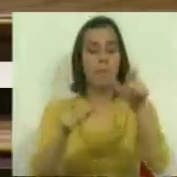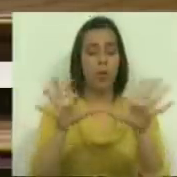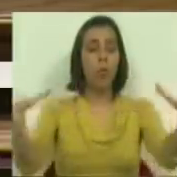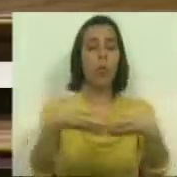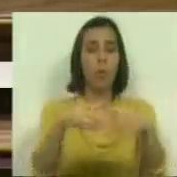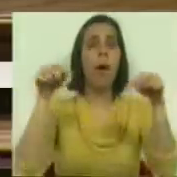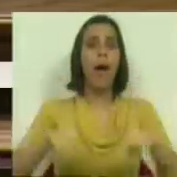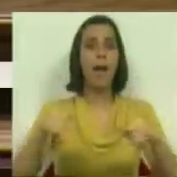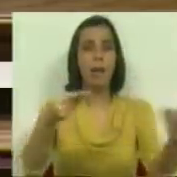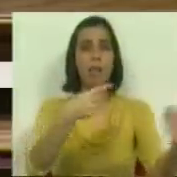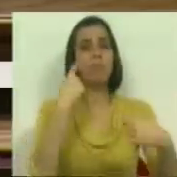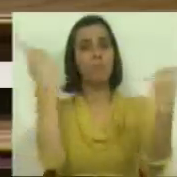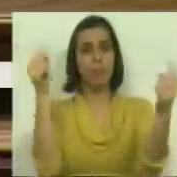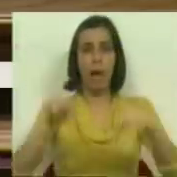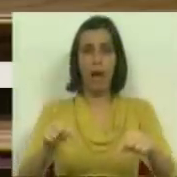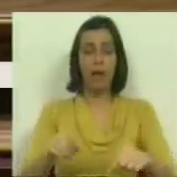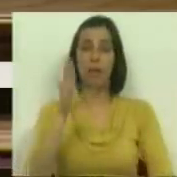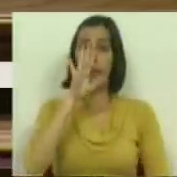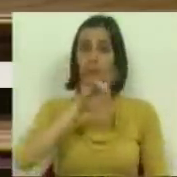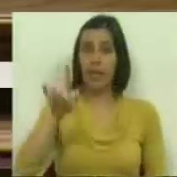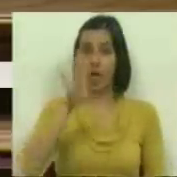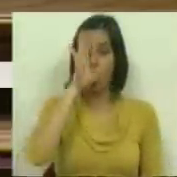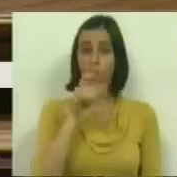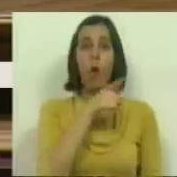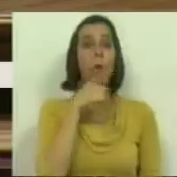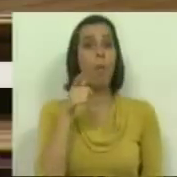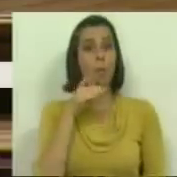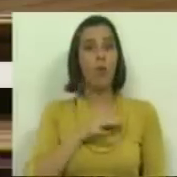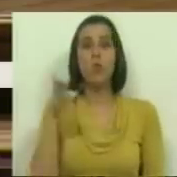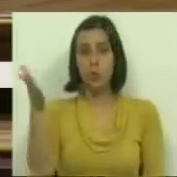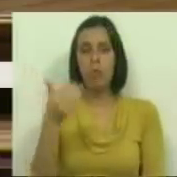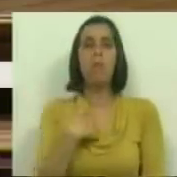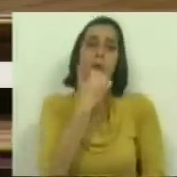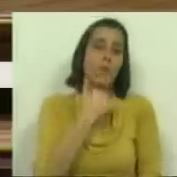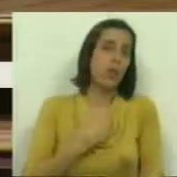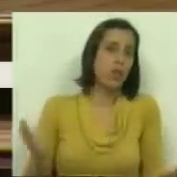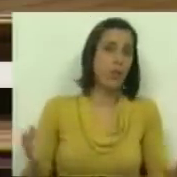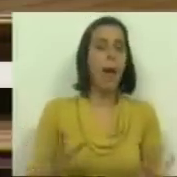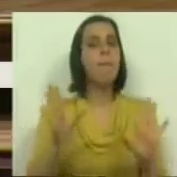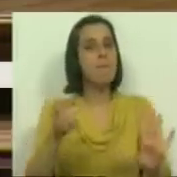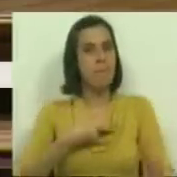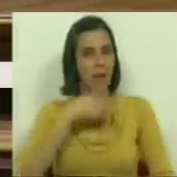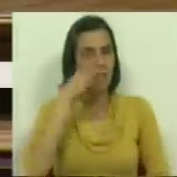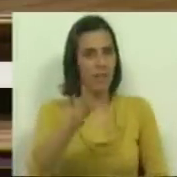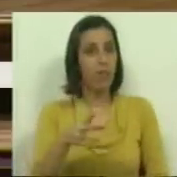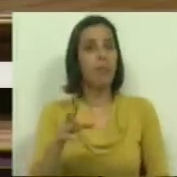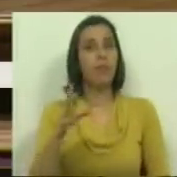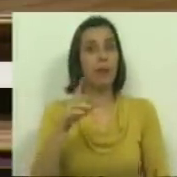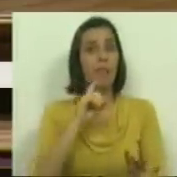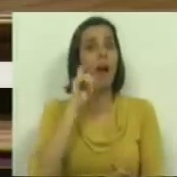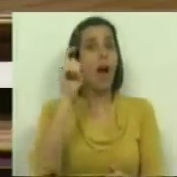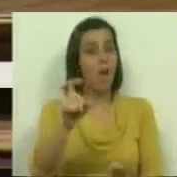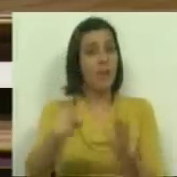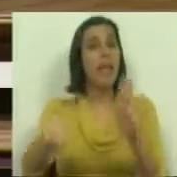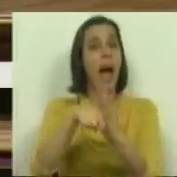populações aqui nos trazem. E, portanto, se o Governo se comprometeu com o Sr., eu fico muitíssimo satisfeita, mas devo dizer-lhe, fica ao vivo e